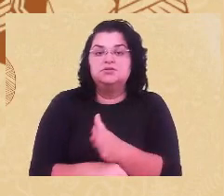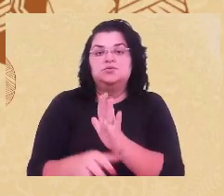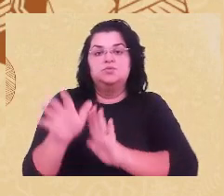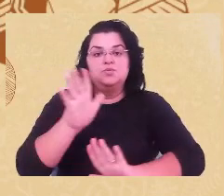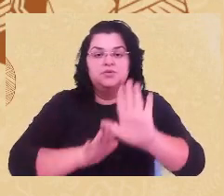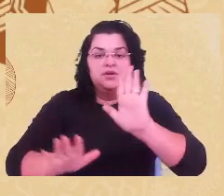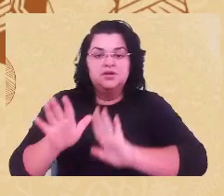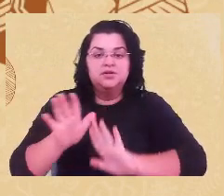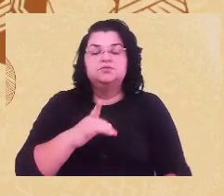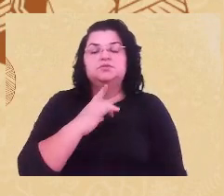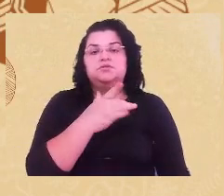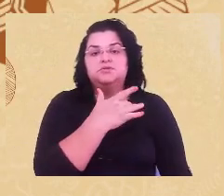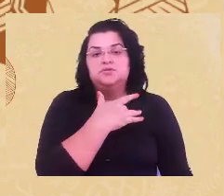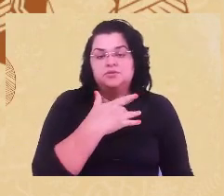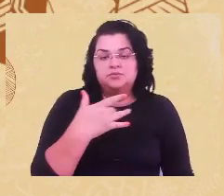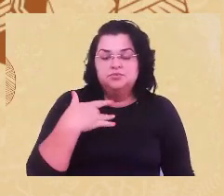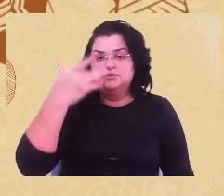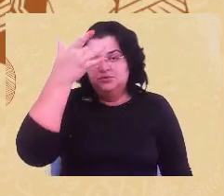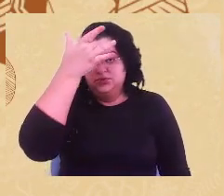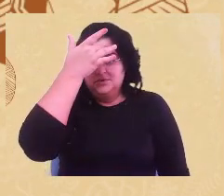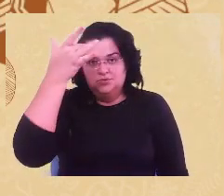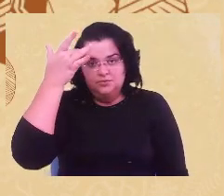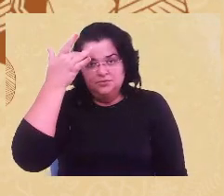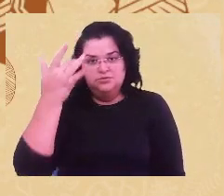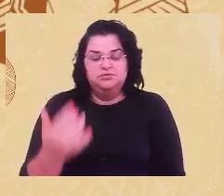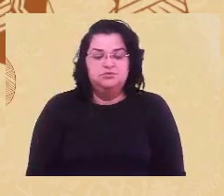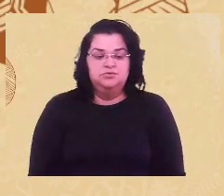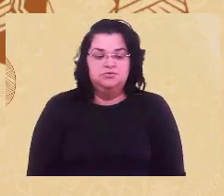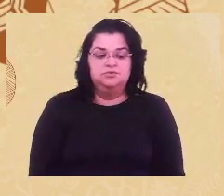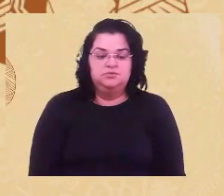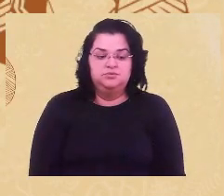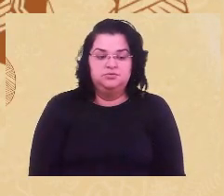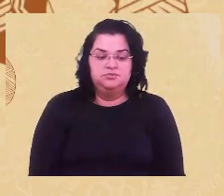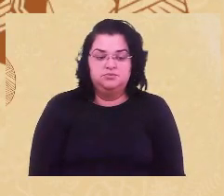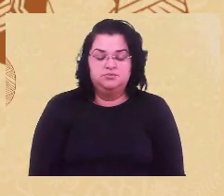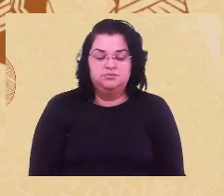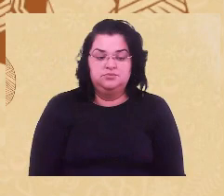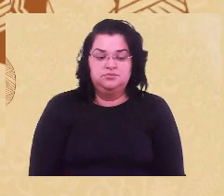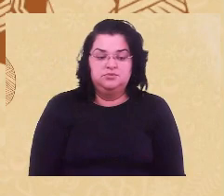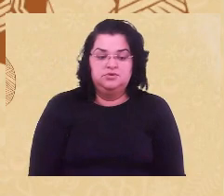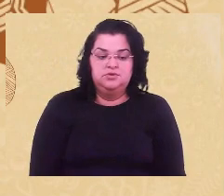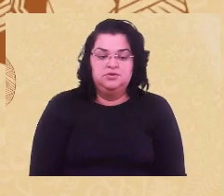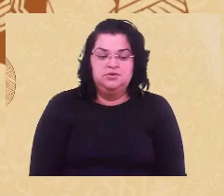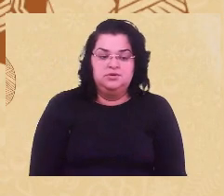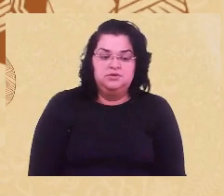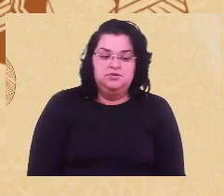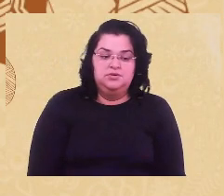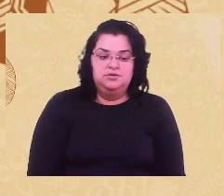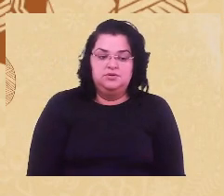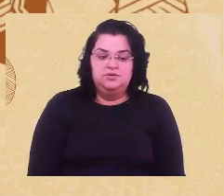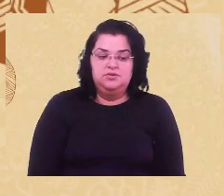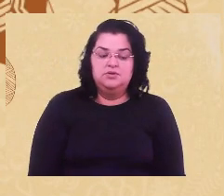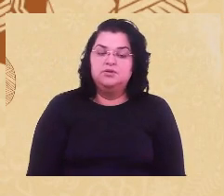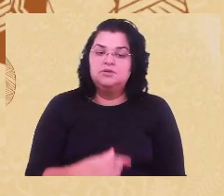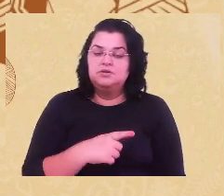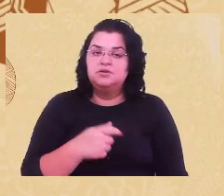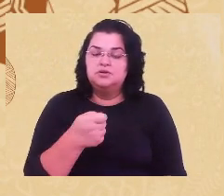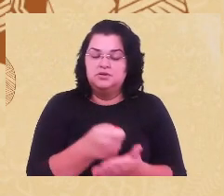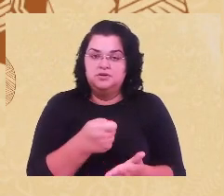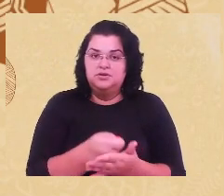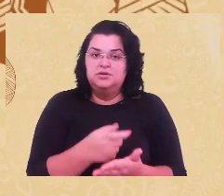saúde e à saúde mental, insisto que eu vou apresentar aqui uma exigente adoção